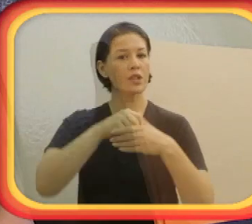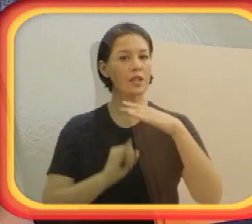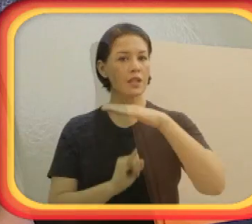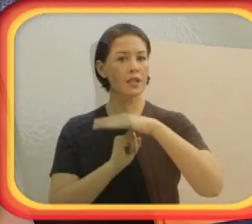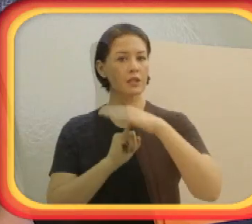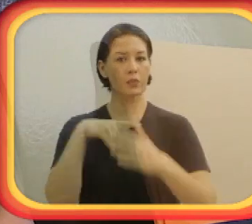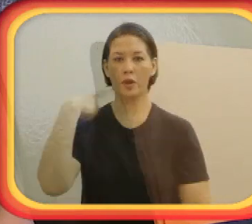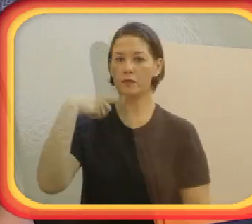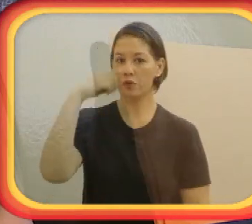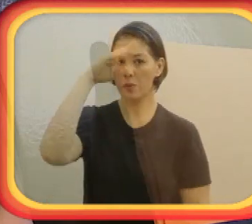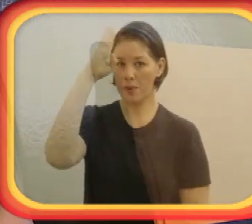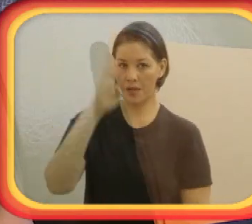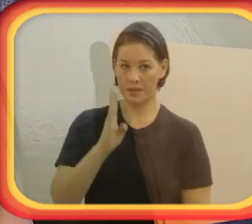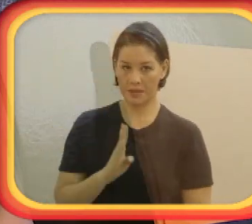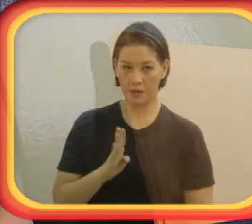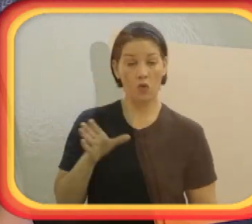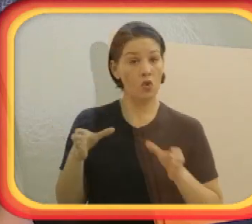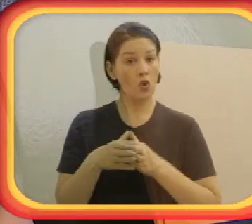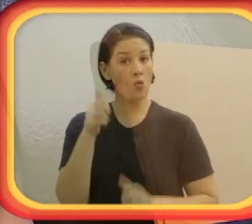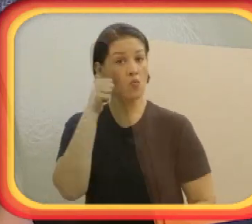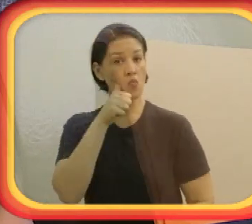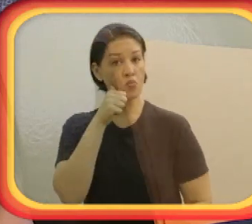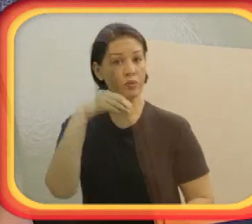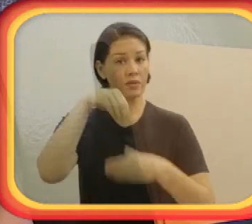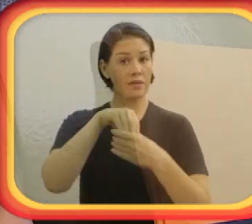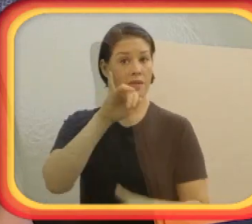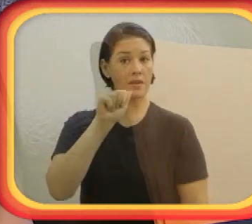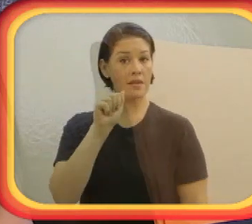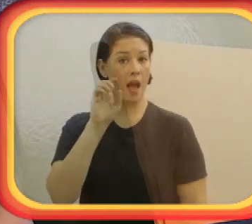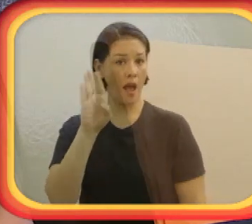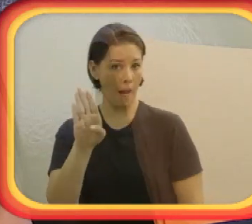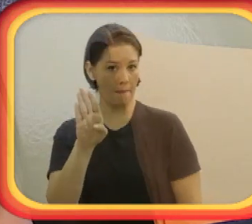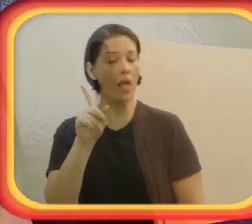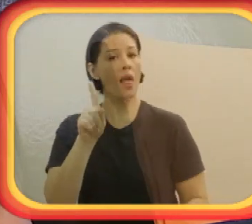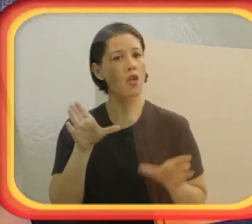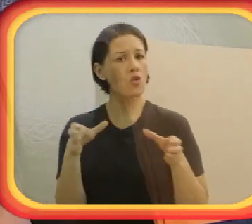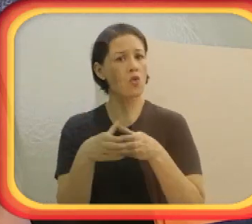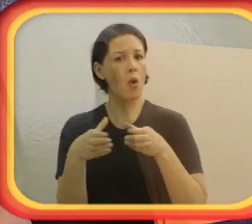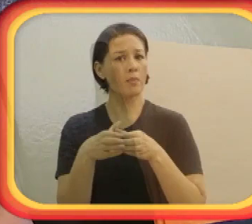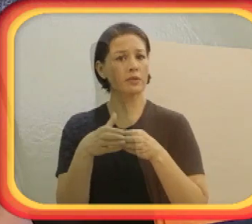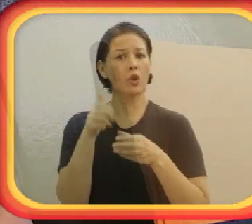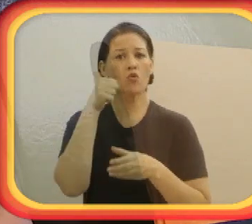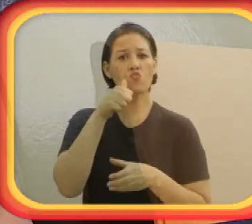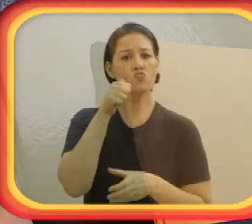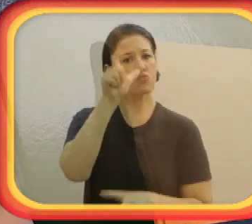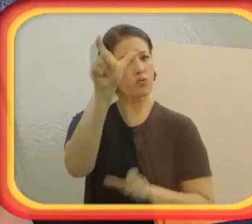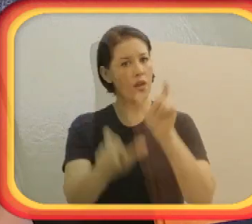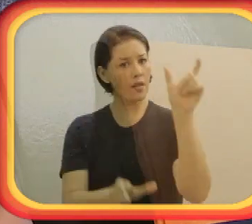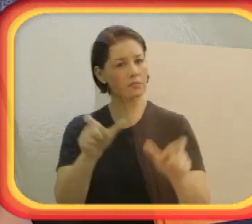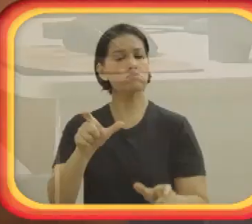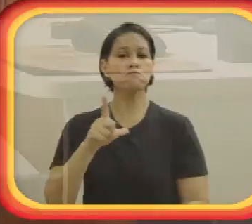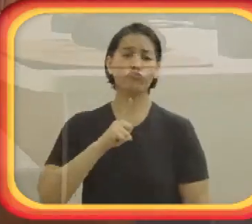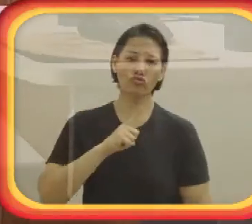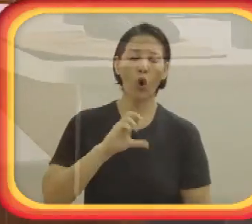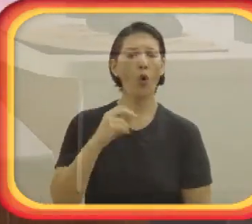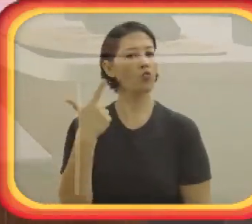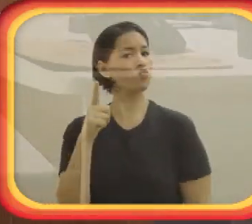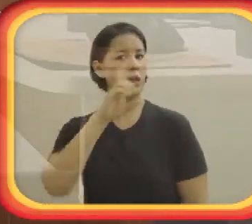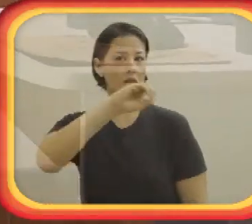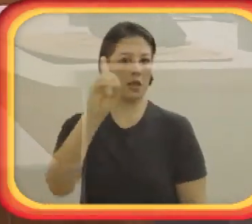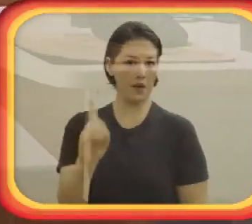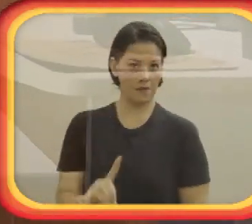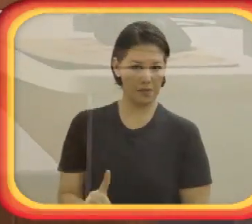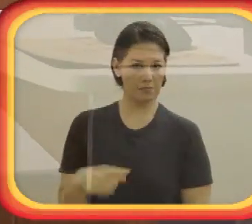E hoje eu estou presidente da Comissão da Mulher do Instituto dos Advogados Brasileiros. A